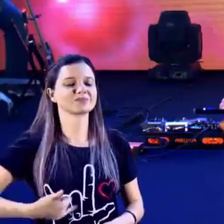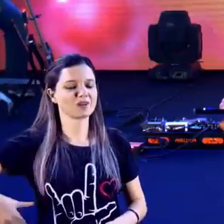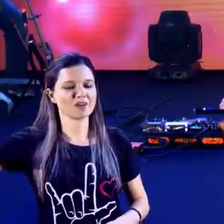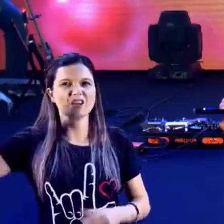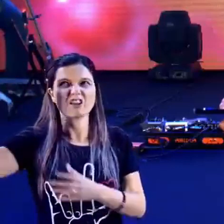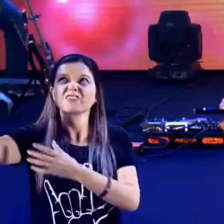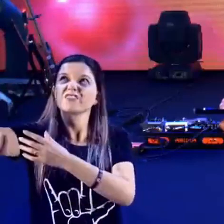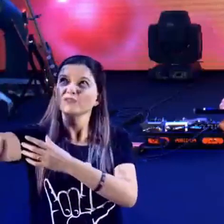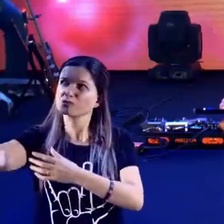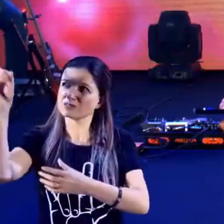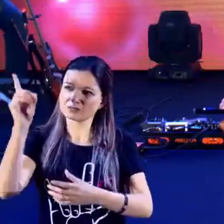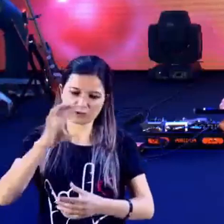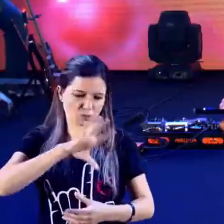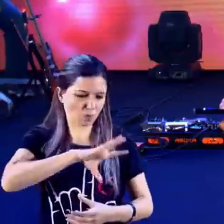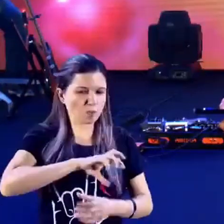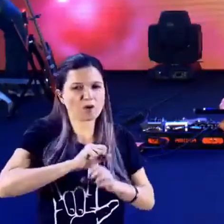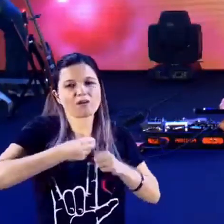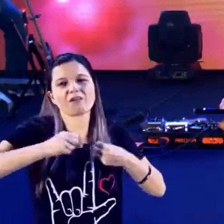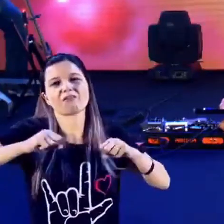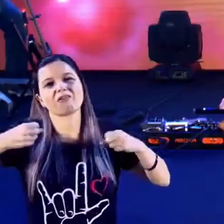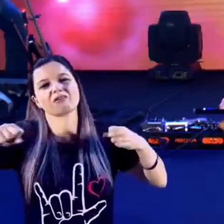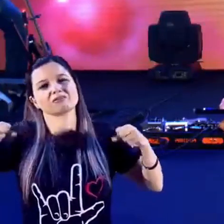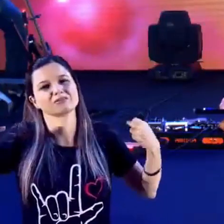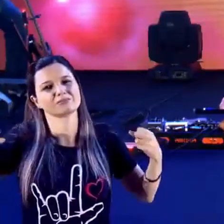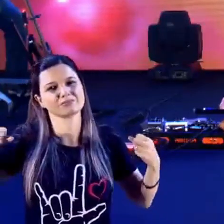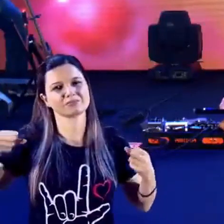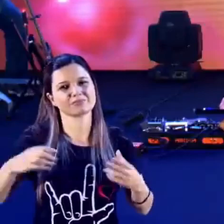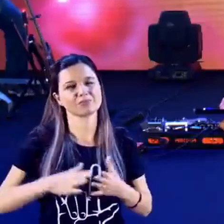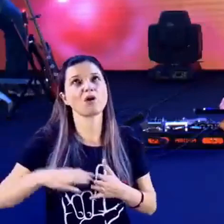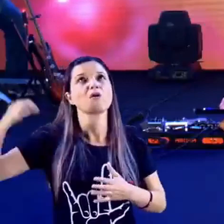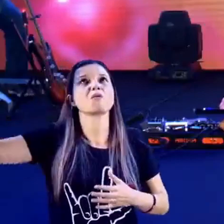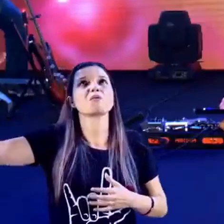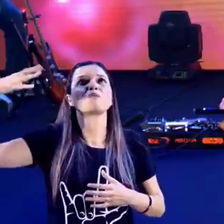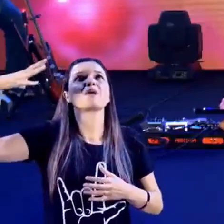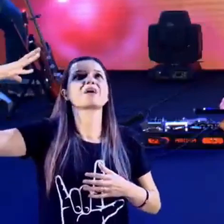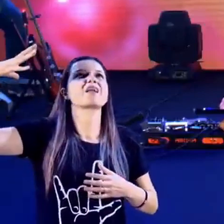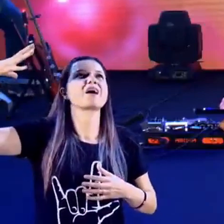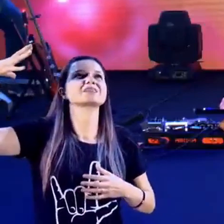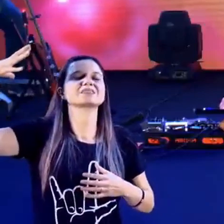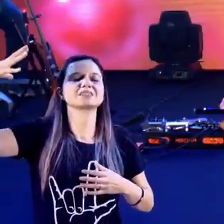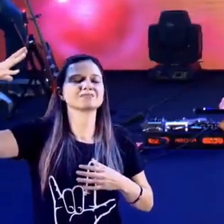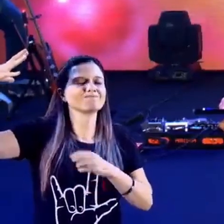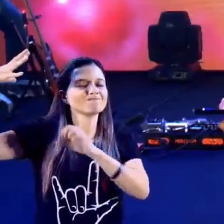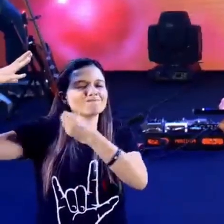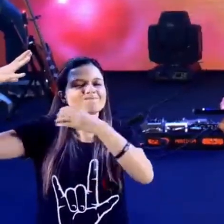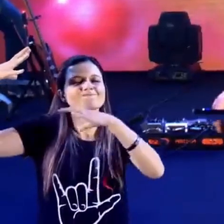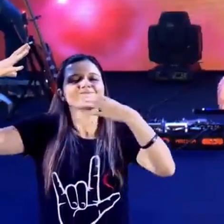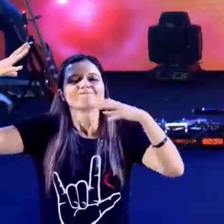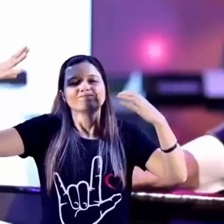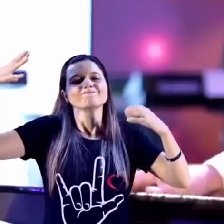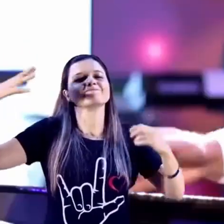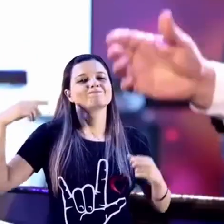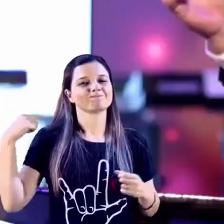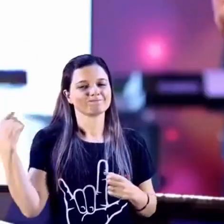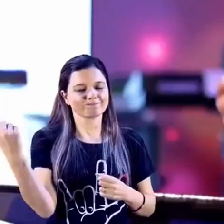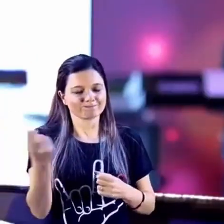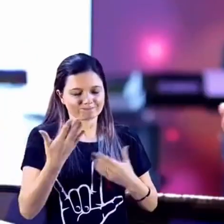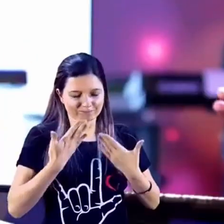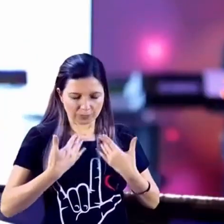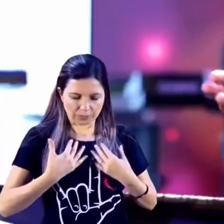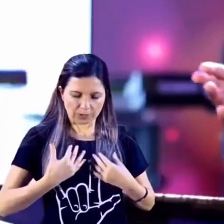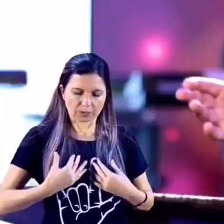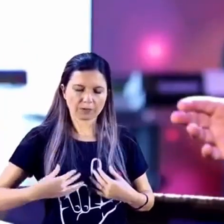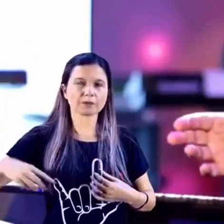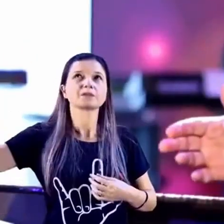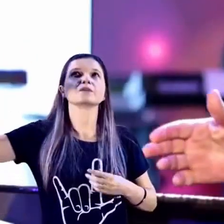exagerado. Que age com uma graça exagerada sobre a minha vida. Nós podemos descansar